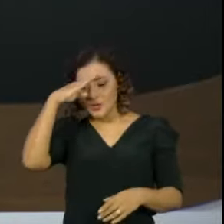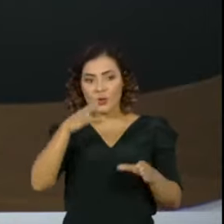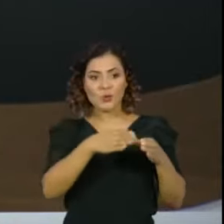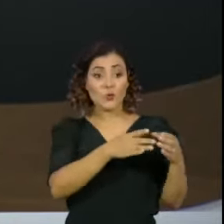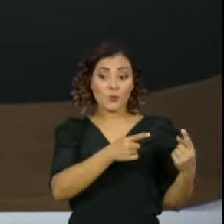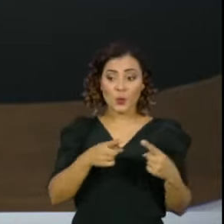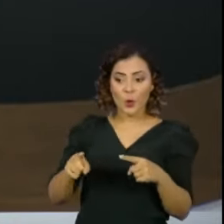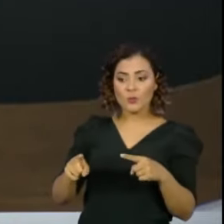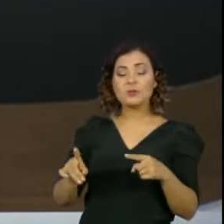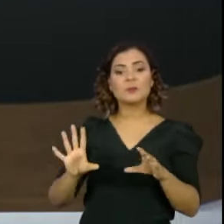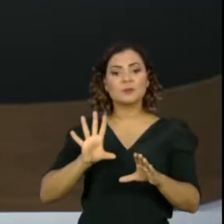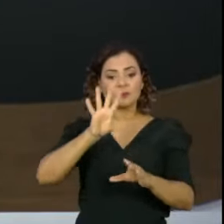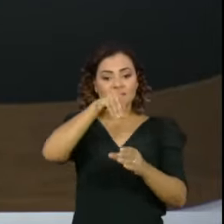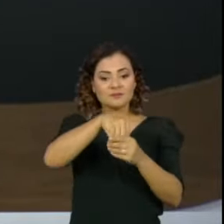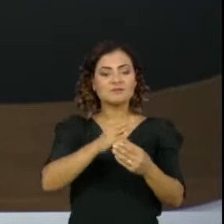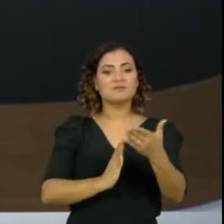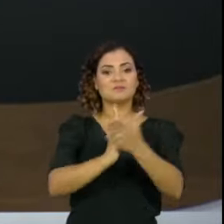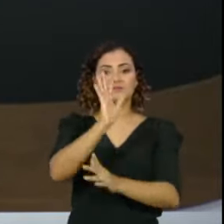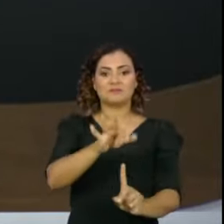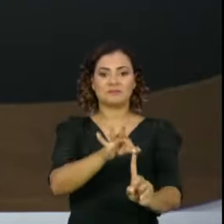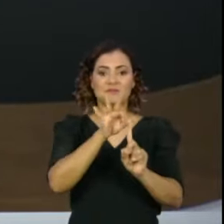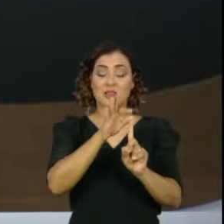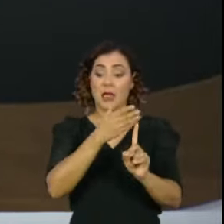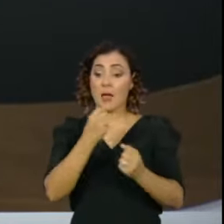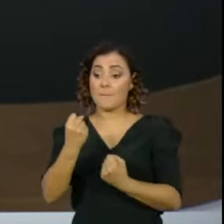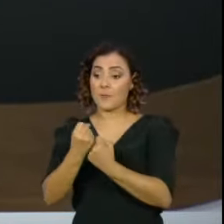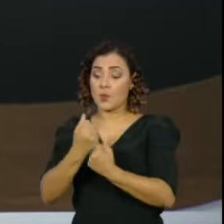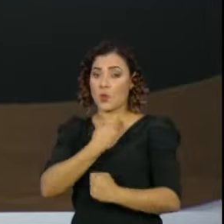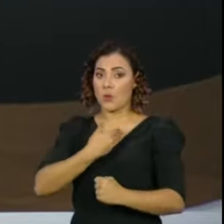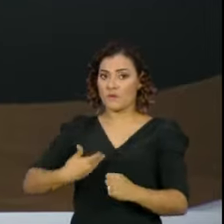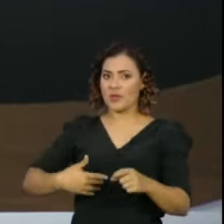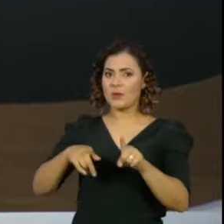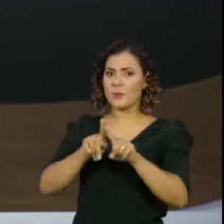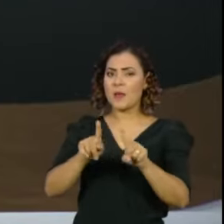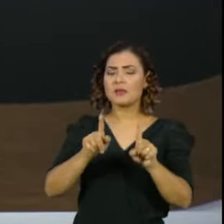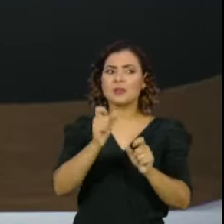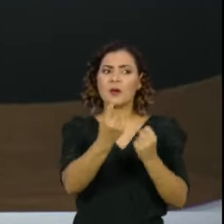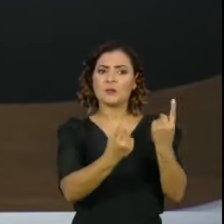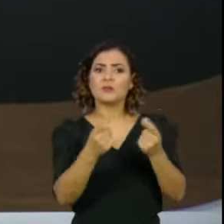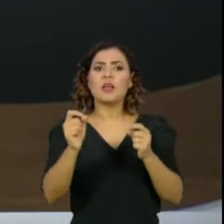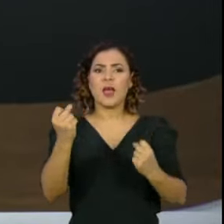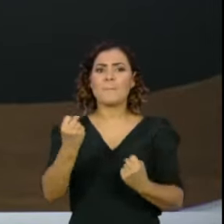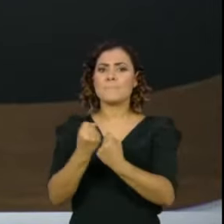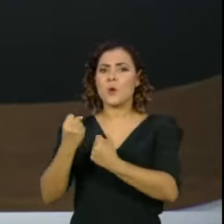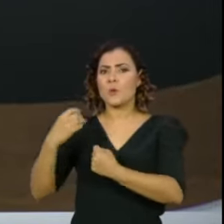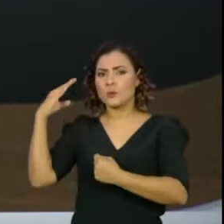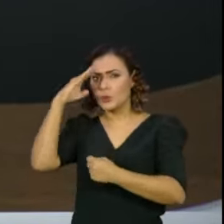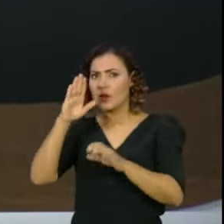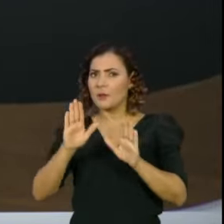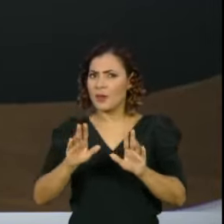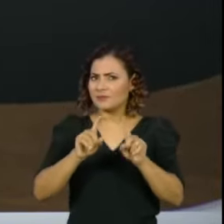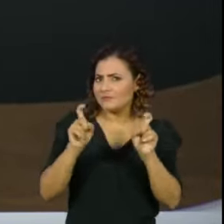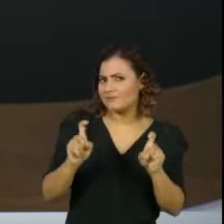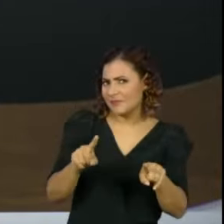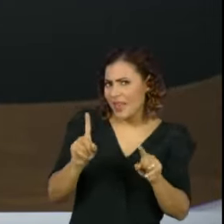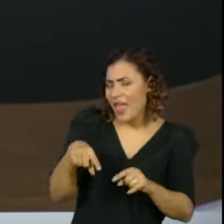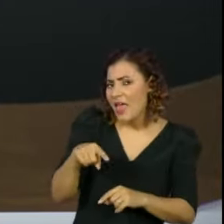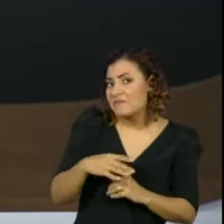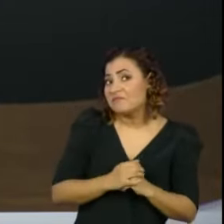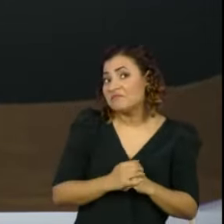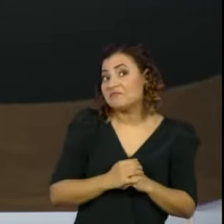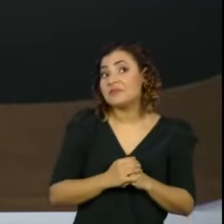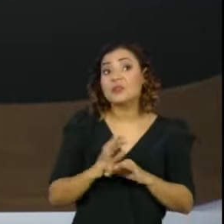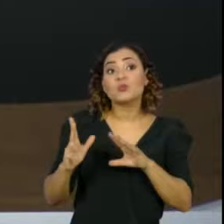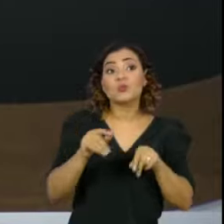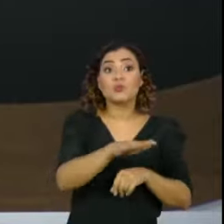oposição. Graças ao apoio do governo, é visto por muitos como bolsonarista. Será mesmo? Como tudo